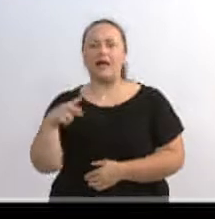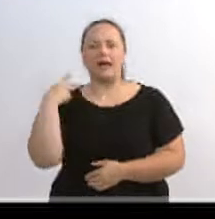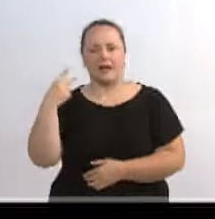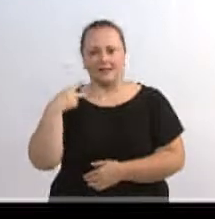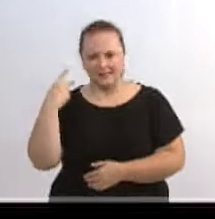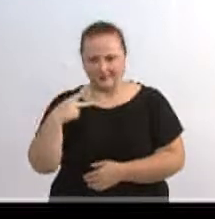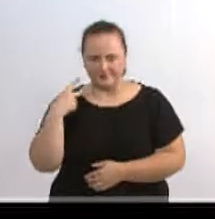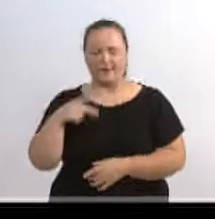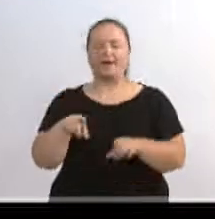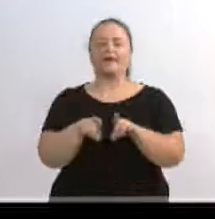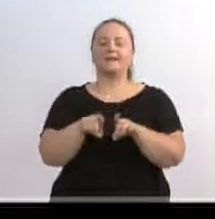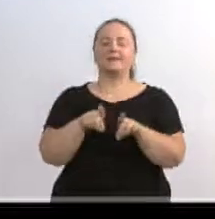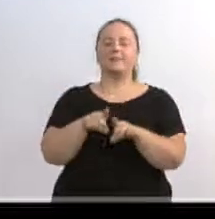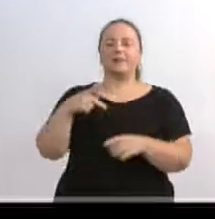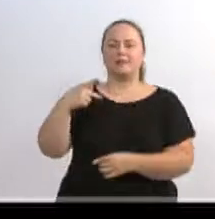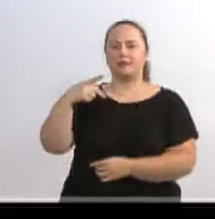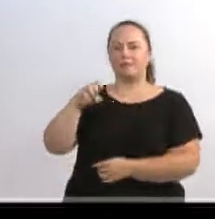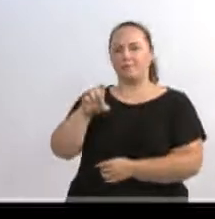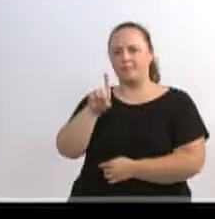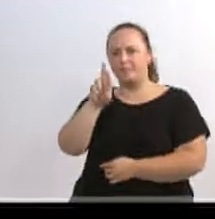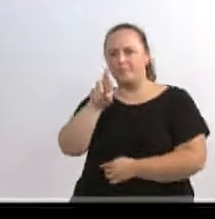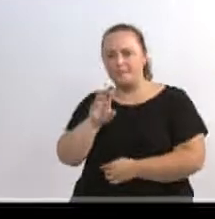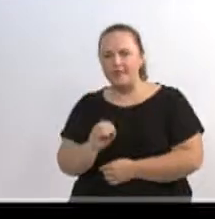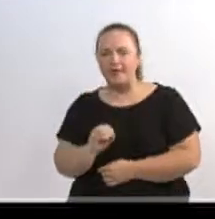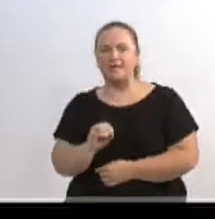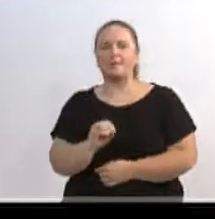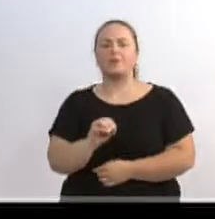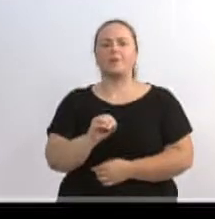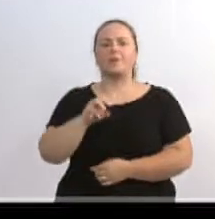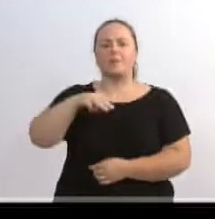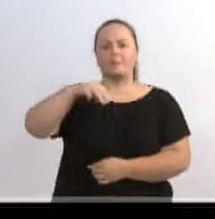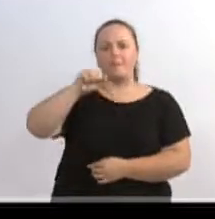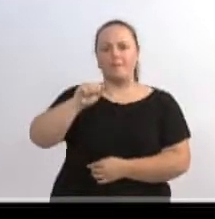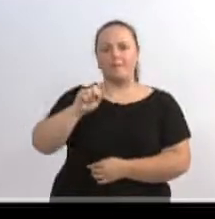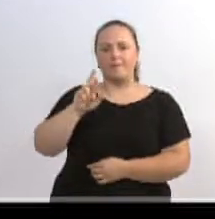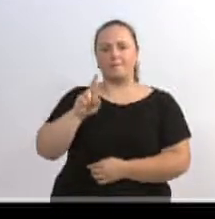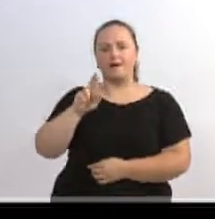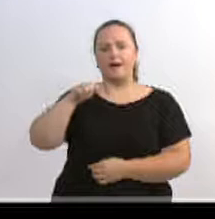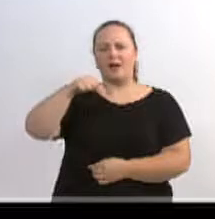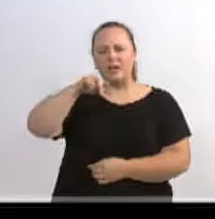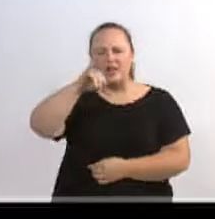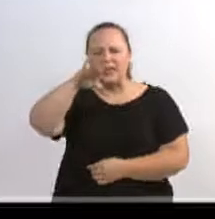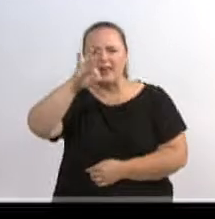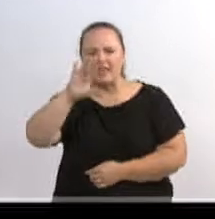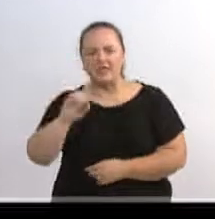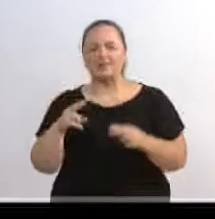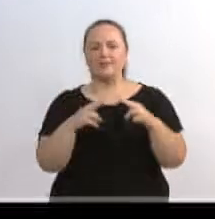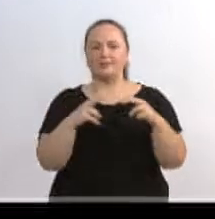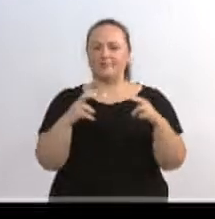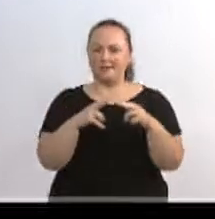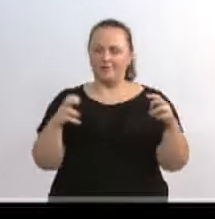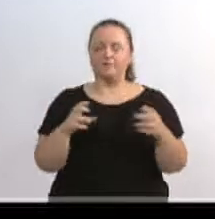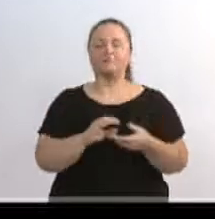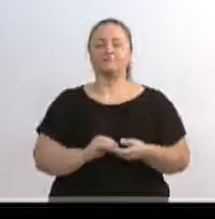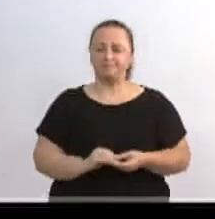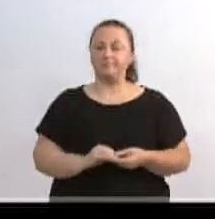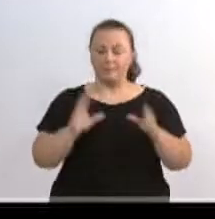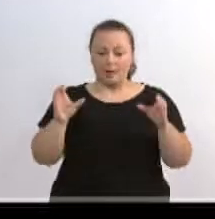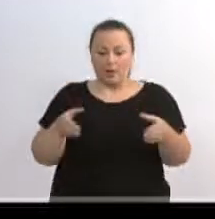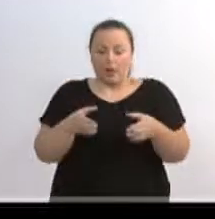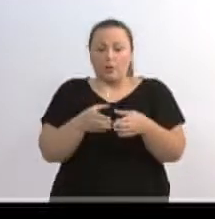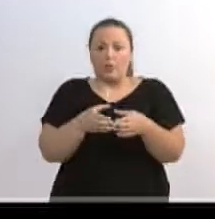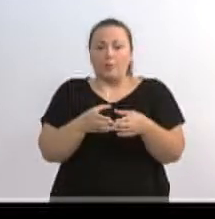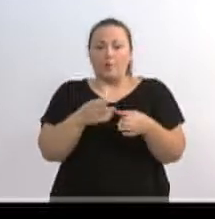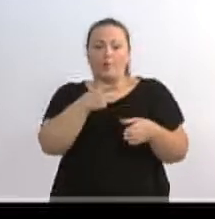vereadores Pedro Oliveira e Marquito, de Florianópolis, os dois mais votados da capital. E são pessoas, é uma instituição suprapartidária que